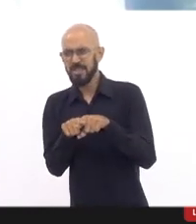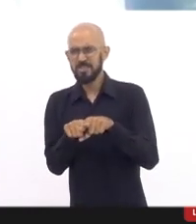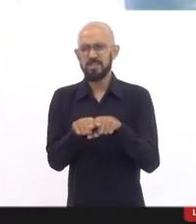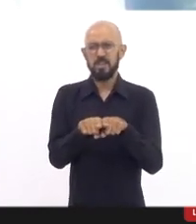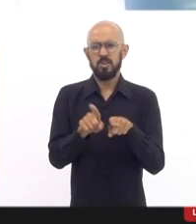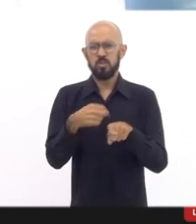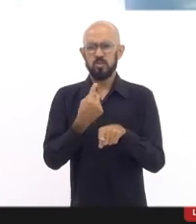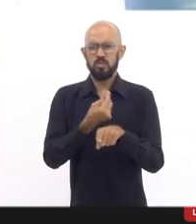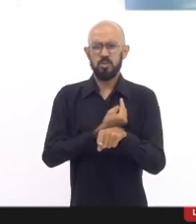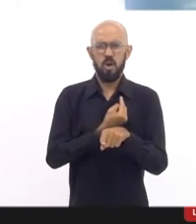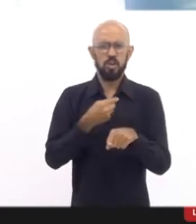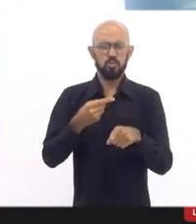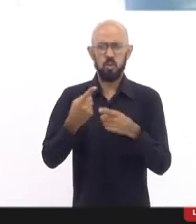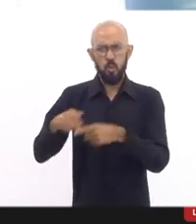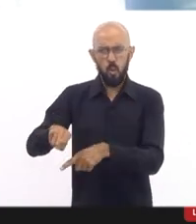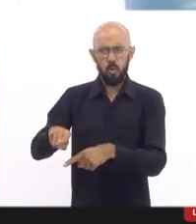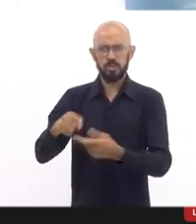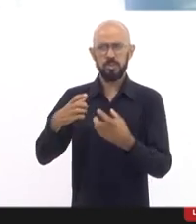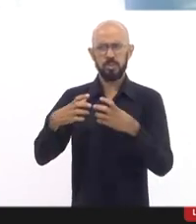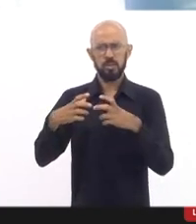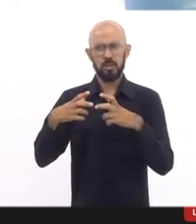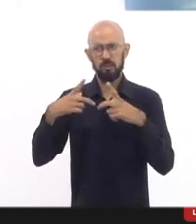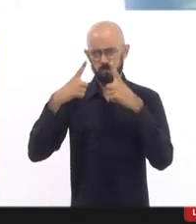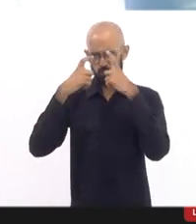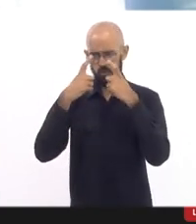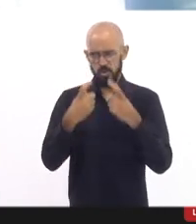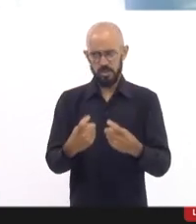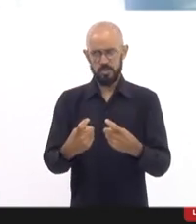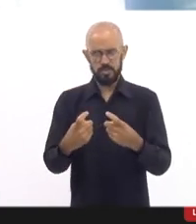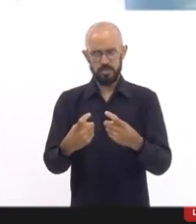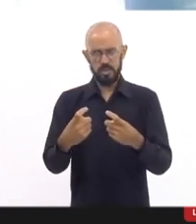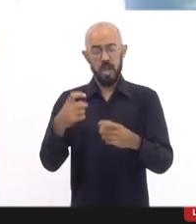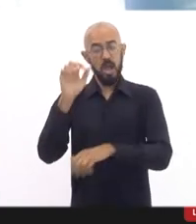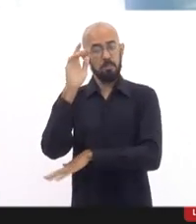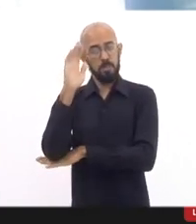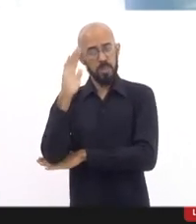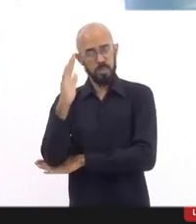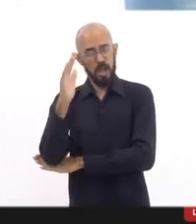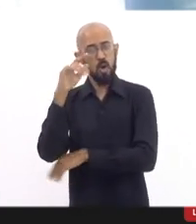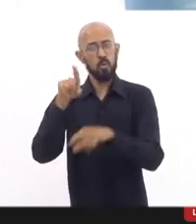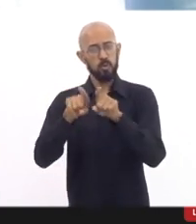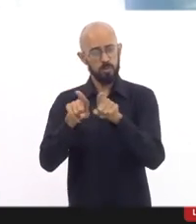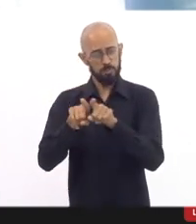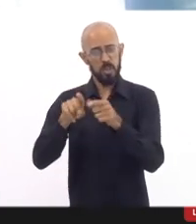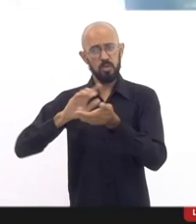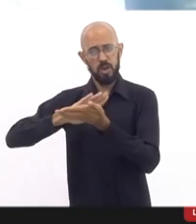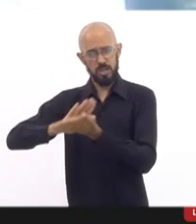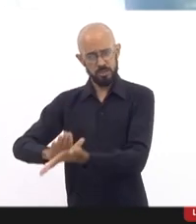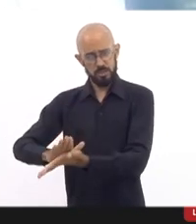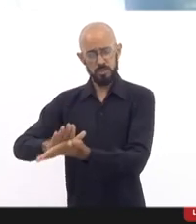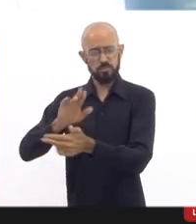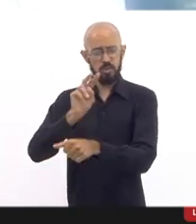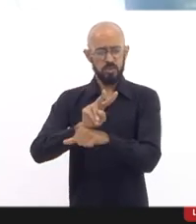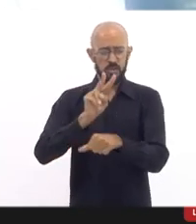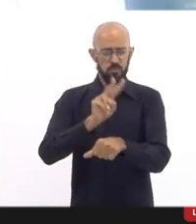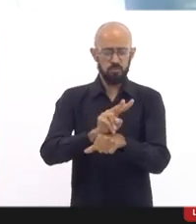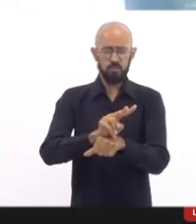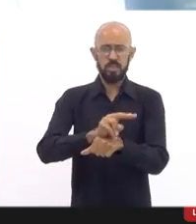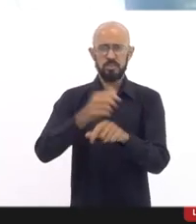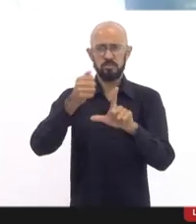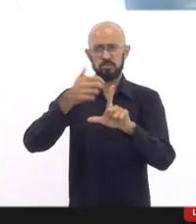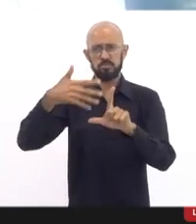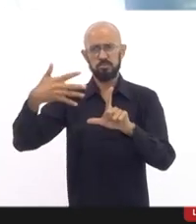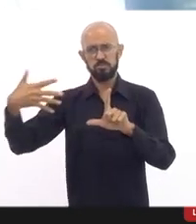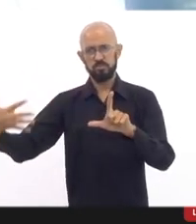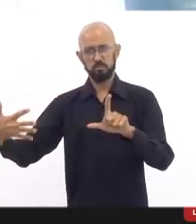questão contra a violência, mas na questão ambiental, na questão contra o racismo, na defesa dos LGBTs.